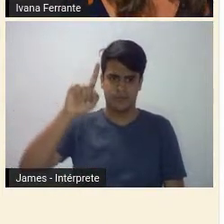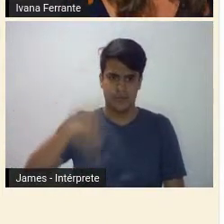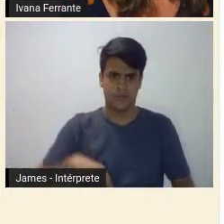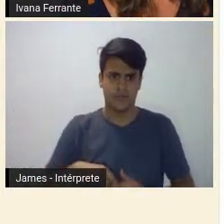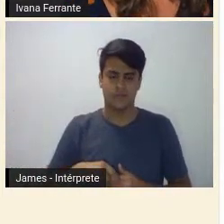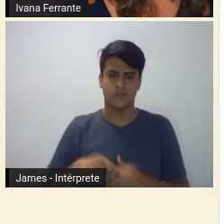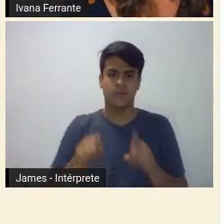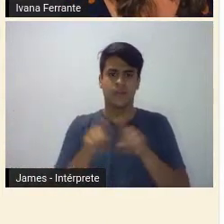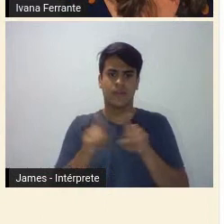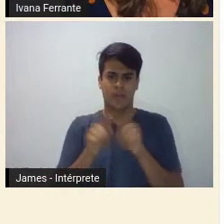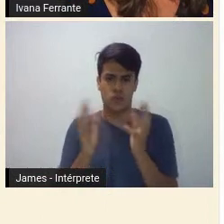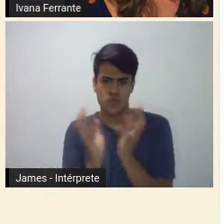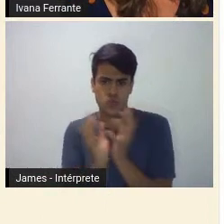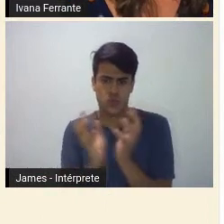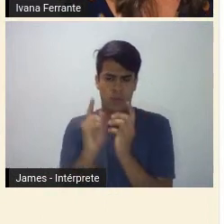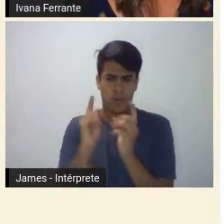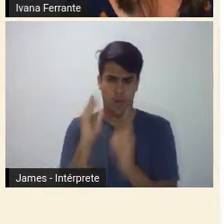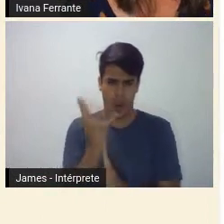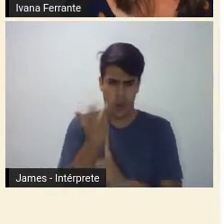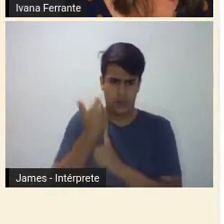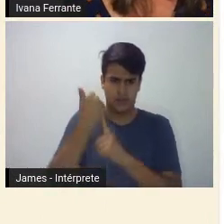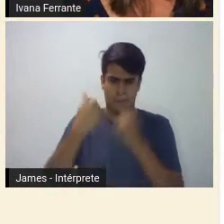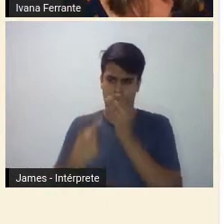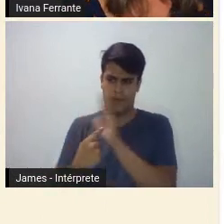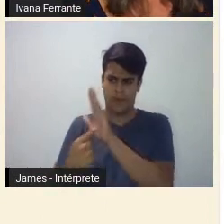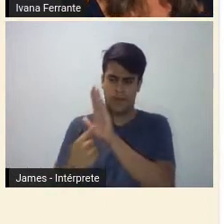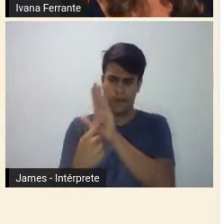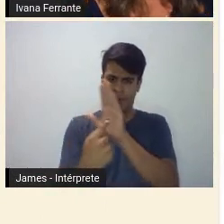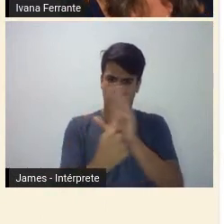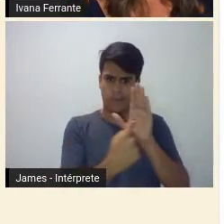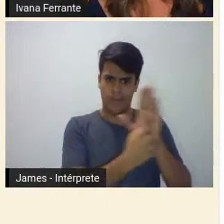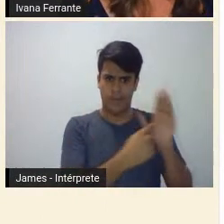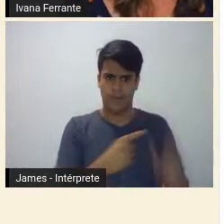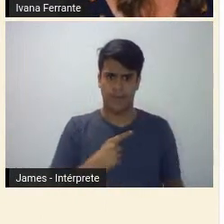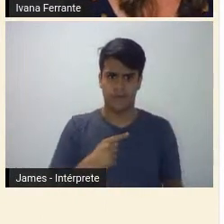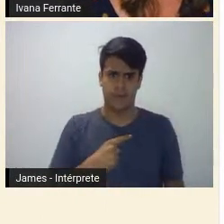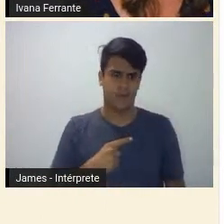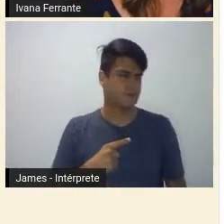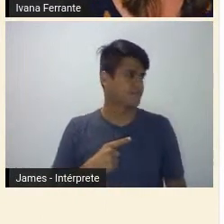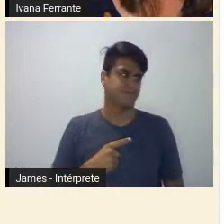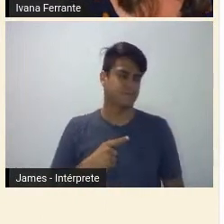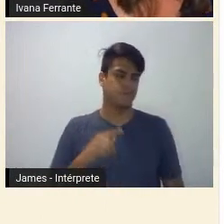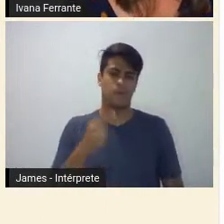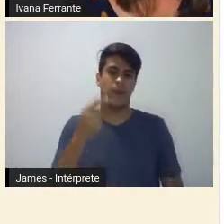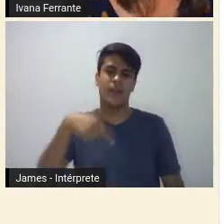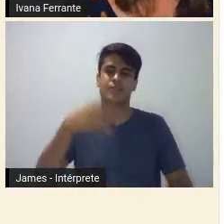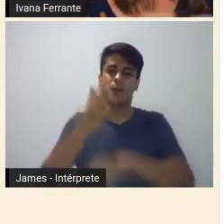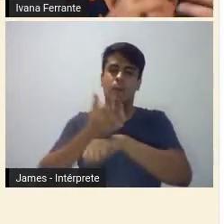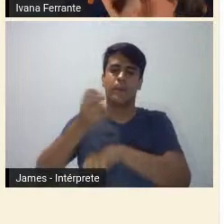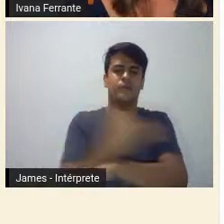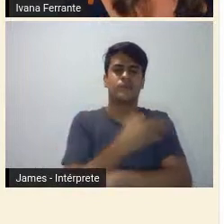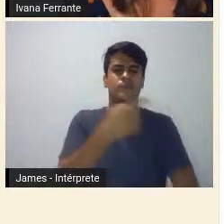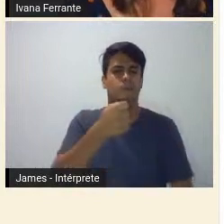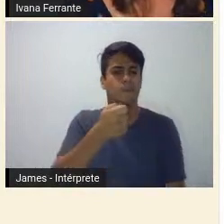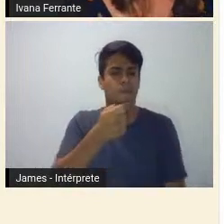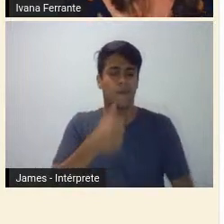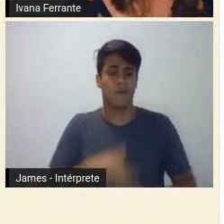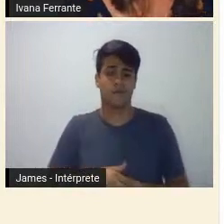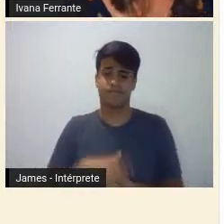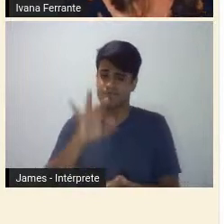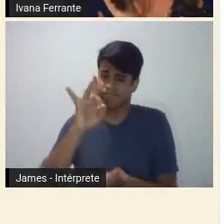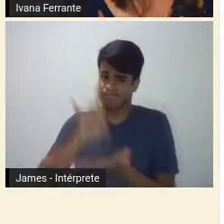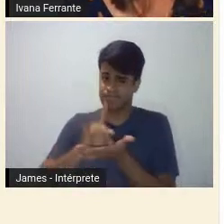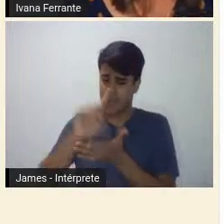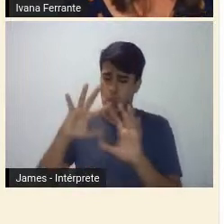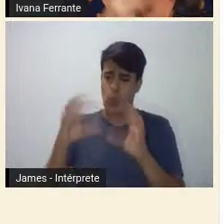artísticas que ali apresentadas pouco tinham de modernistas. Aliás, eles nem se chamavam de